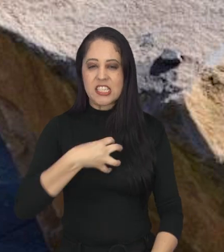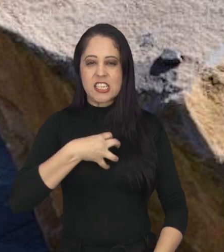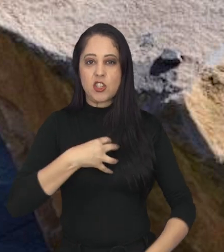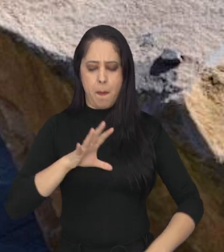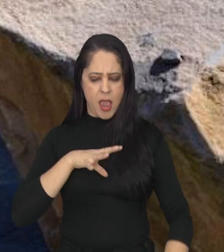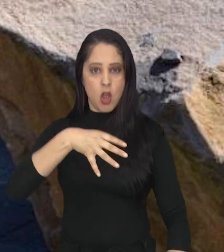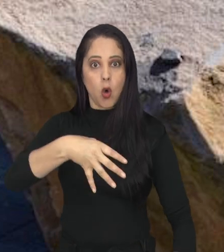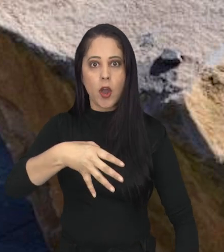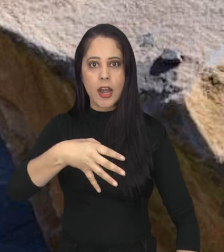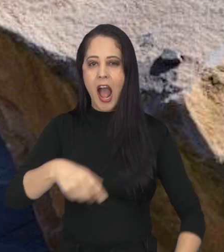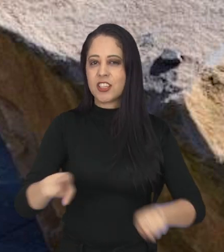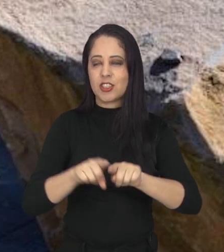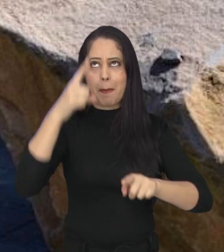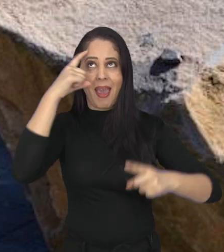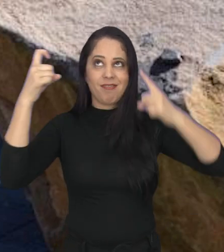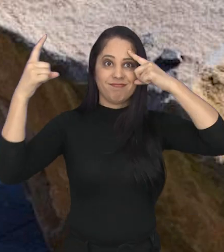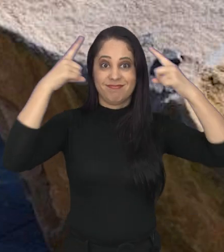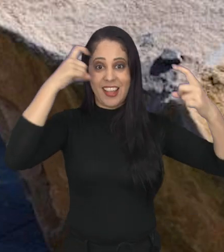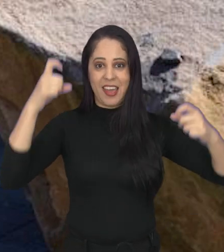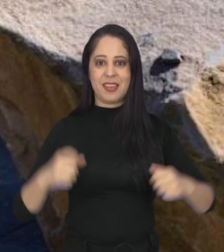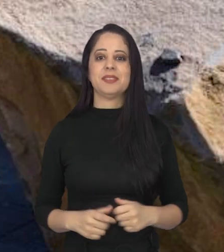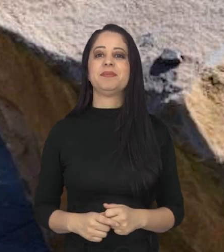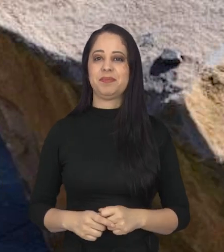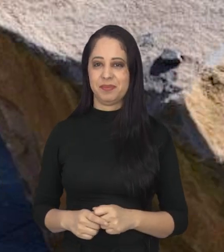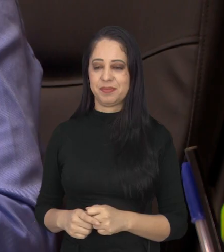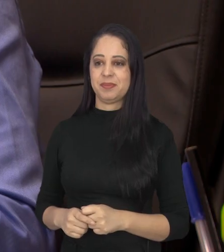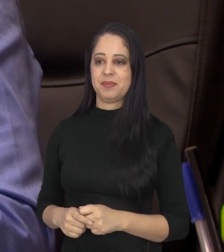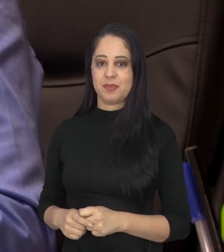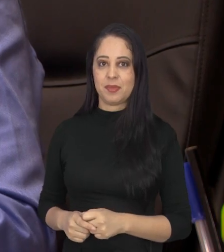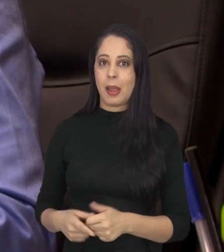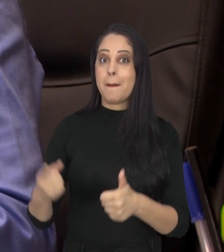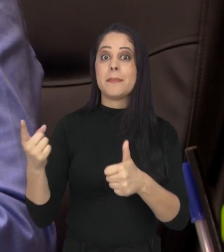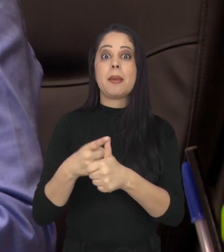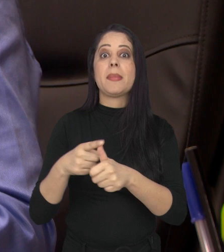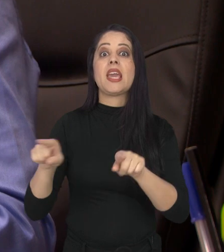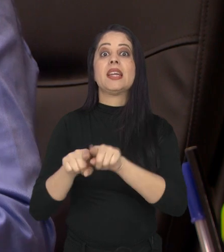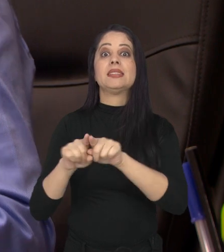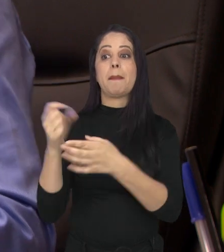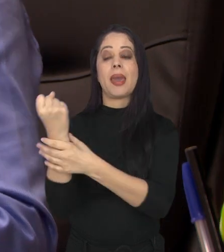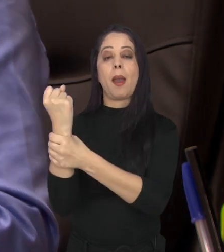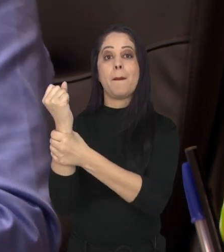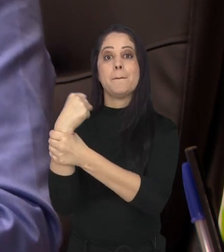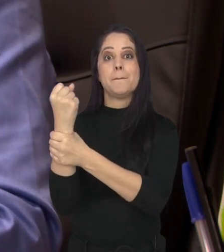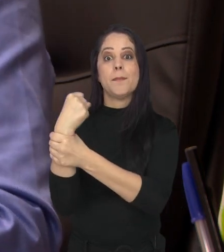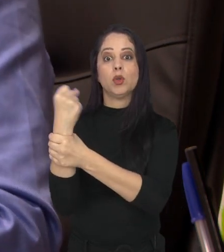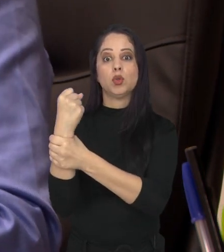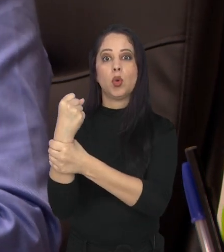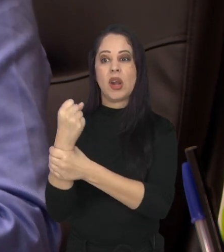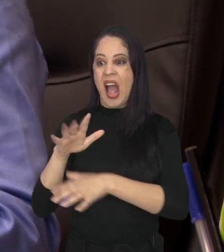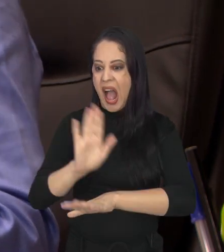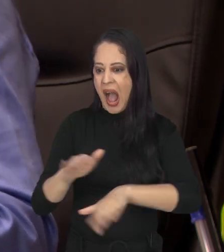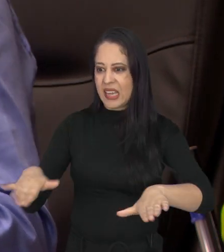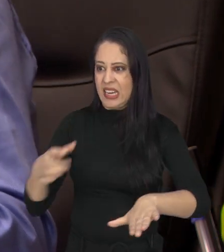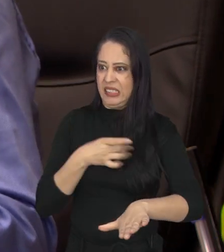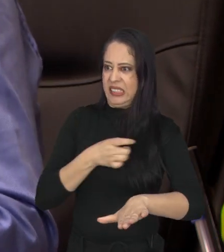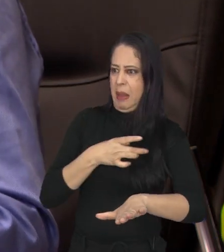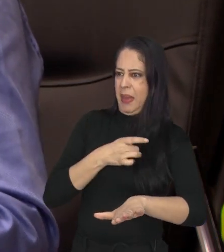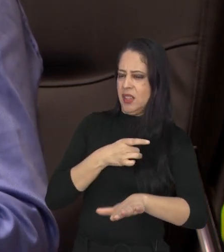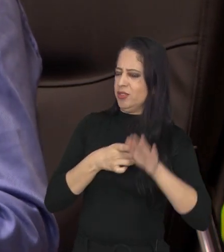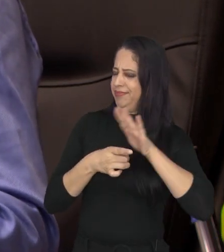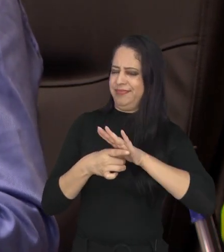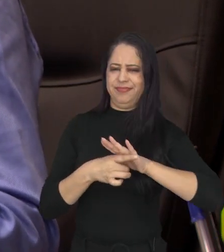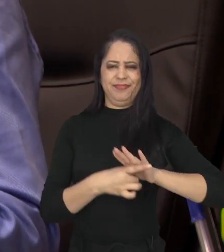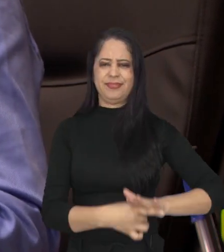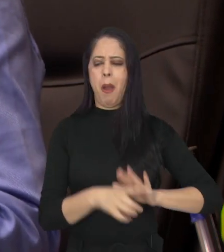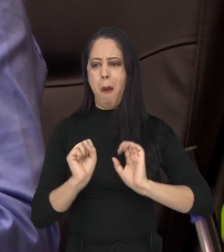sentimentos como coragem e criatividade. Primeiramente, a coordenação motora, a criança perde o medo de estar